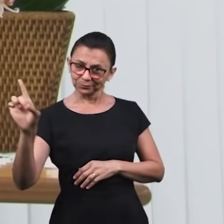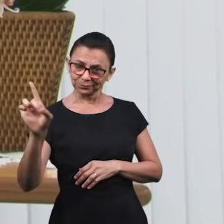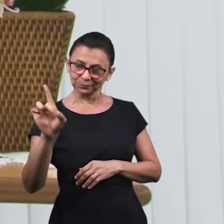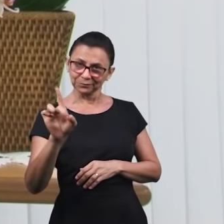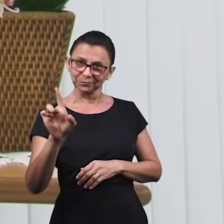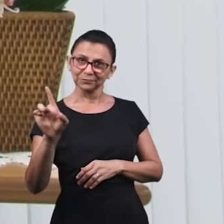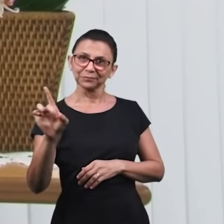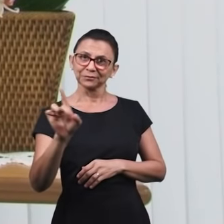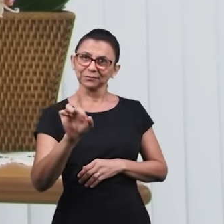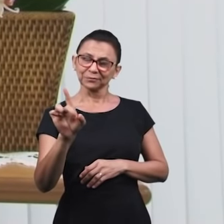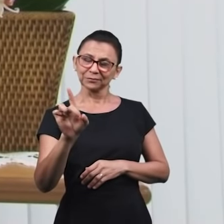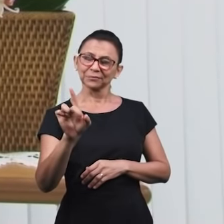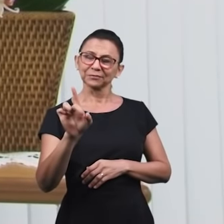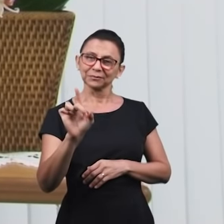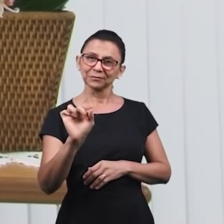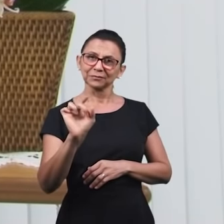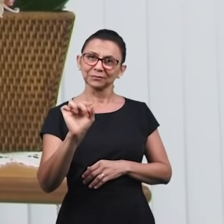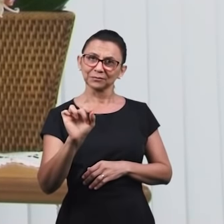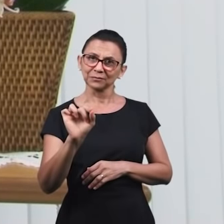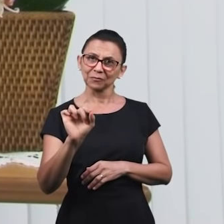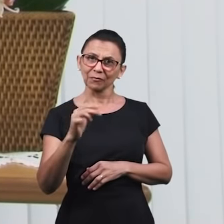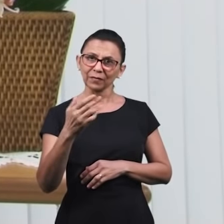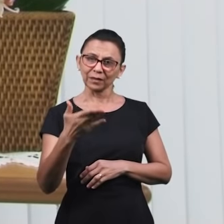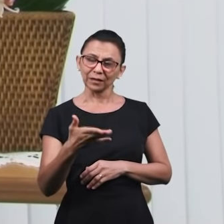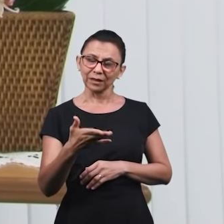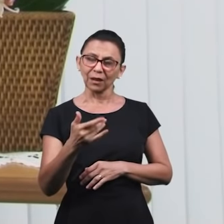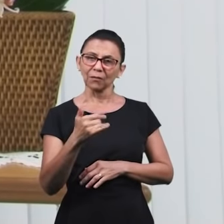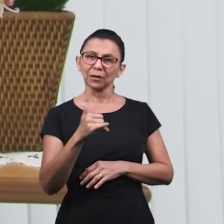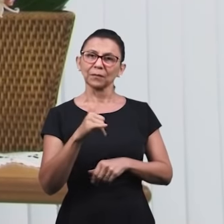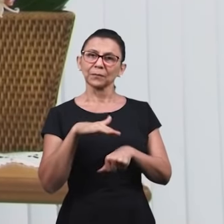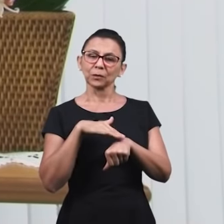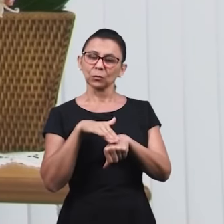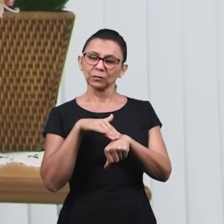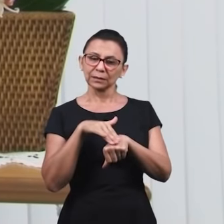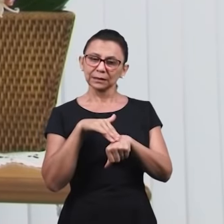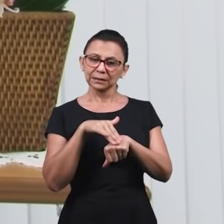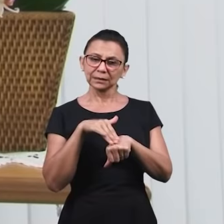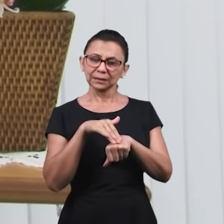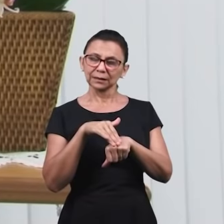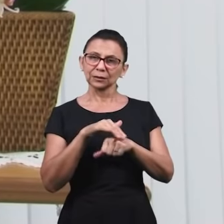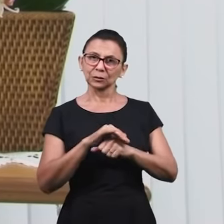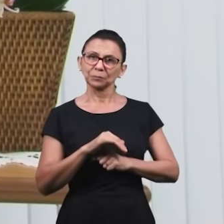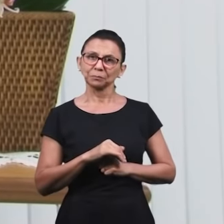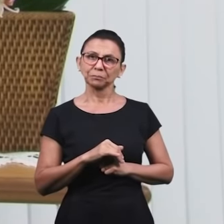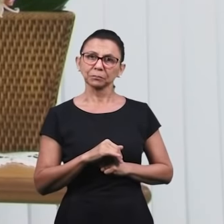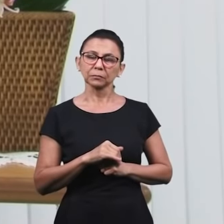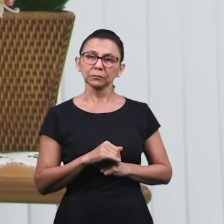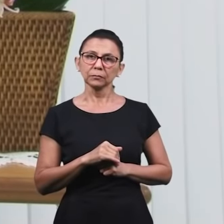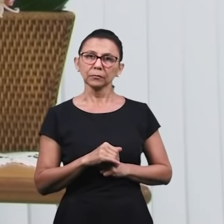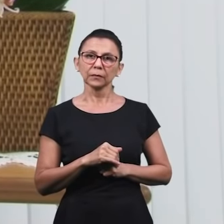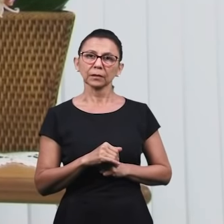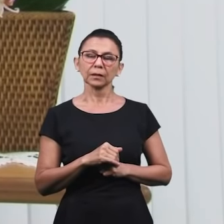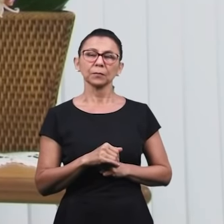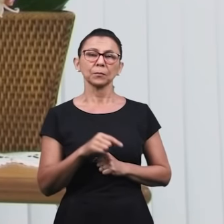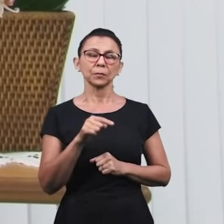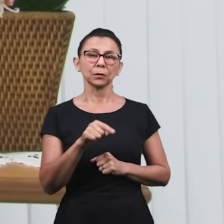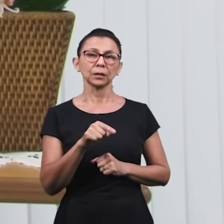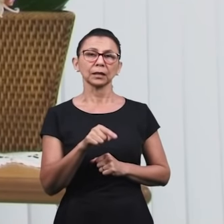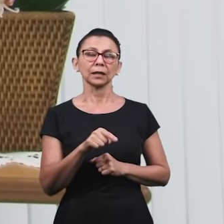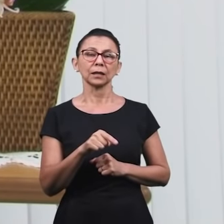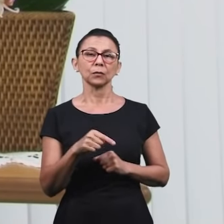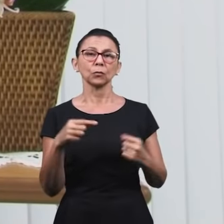tratando com eles, através da sua palavra, do seu falar, ele estava tratando com aqueles homens, para que eles fossem